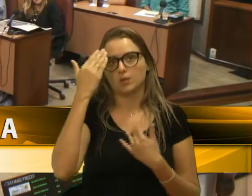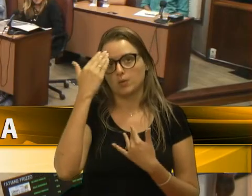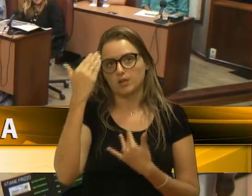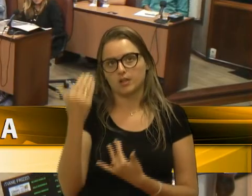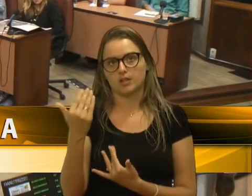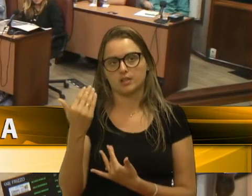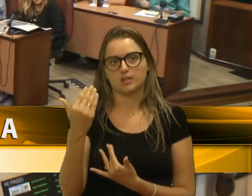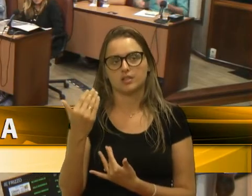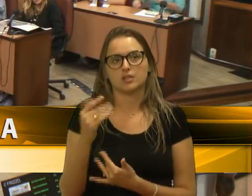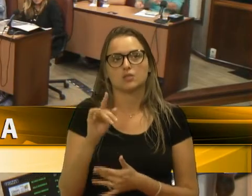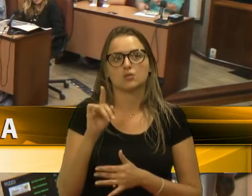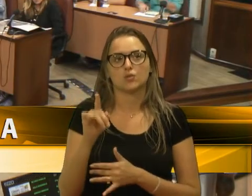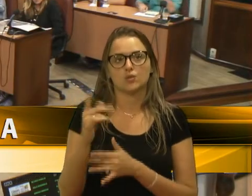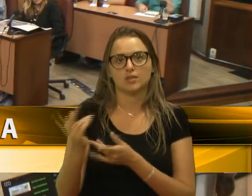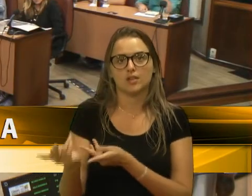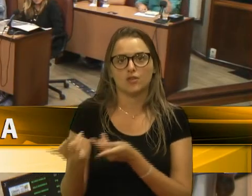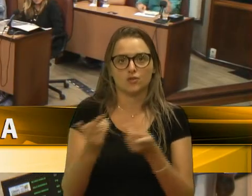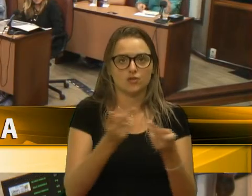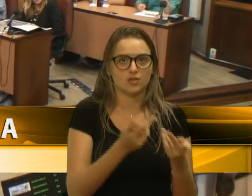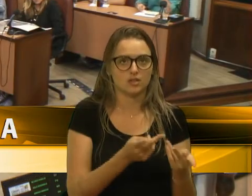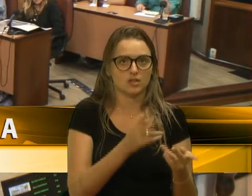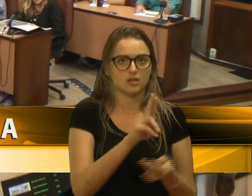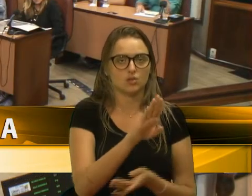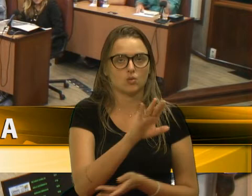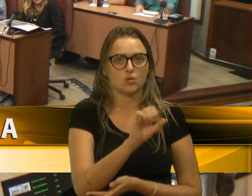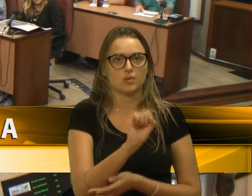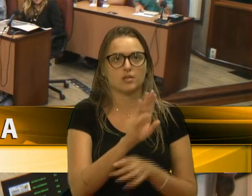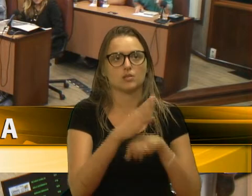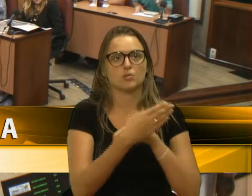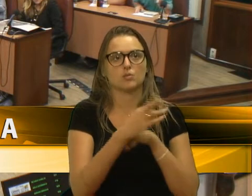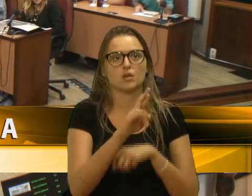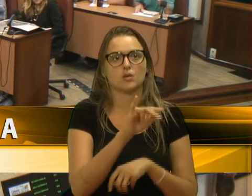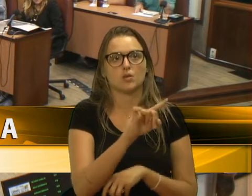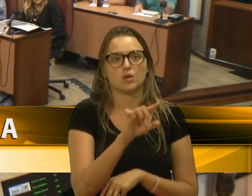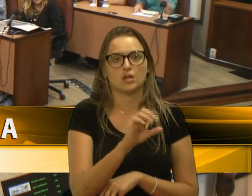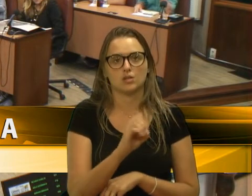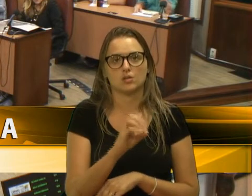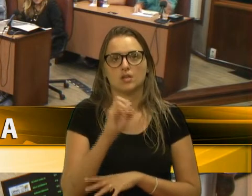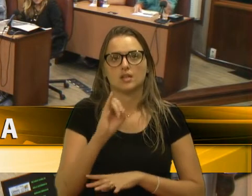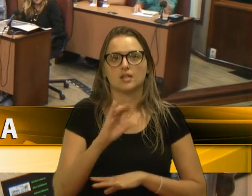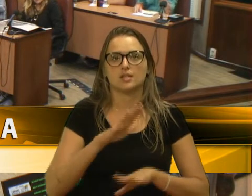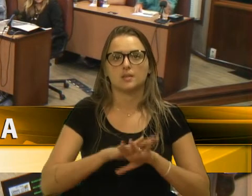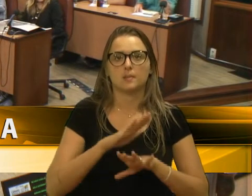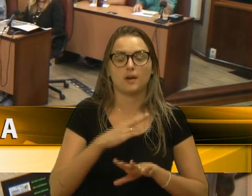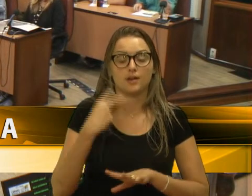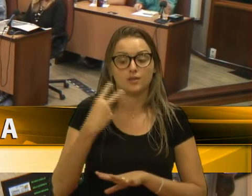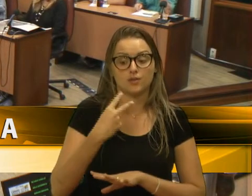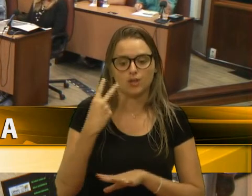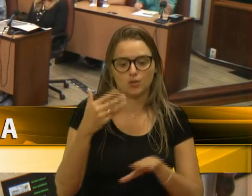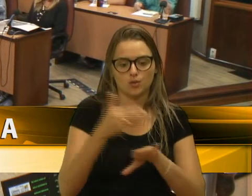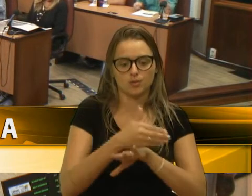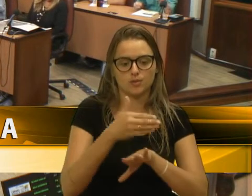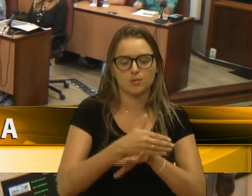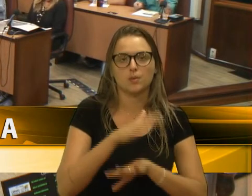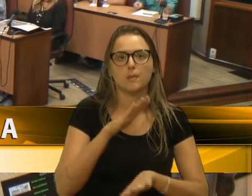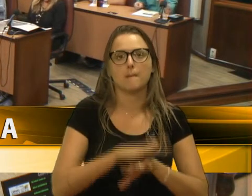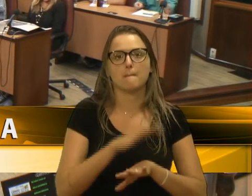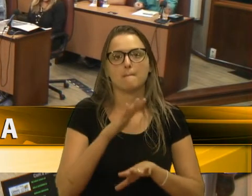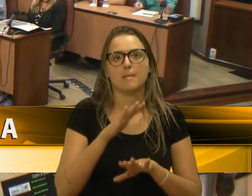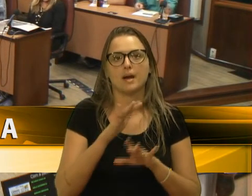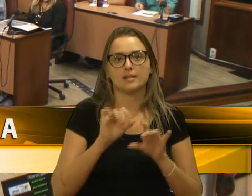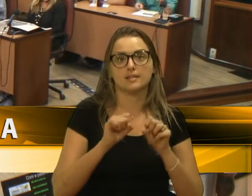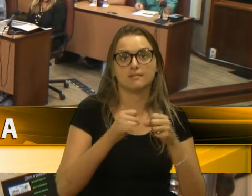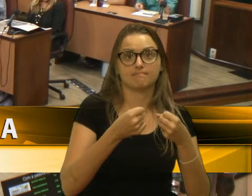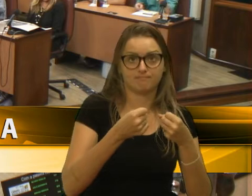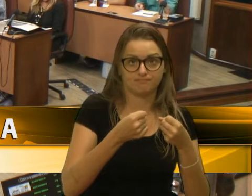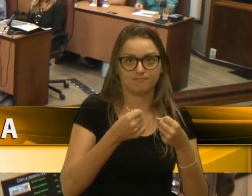visitando a unidade básica lá do desvio-risso, quanto mais vereadores, mais a gente fica fortificado.